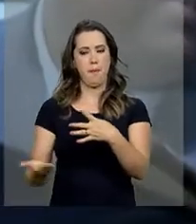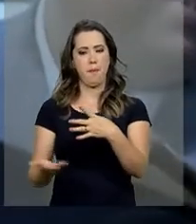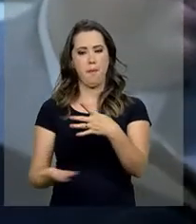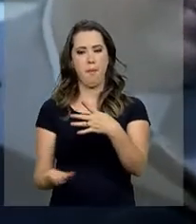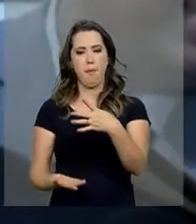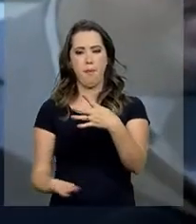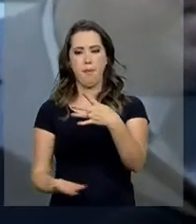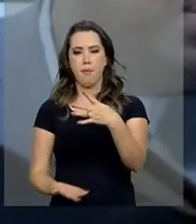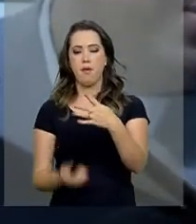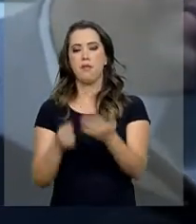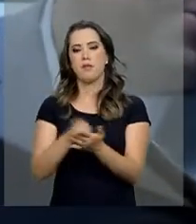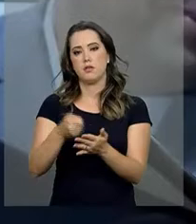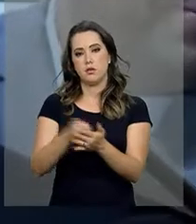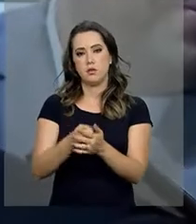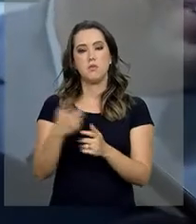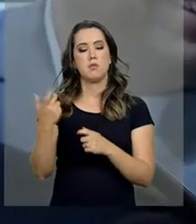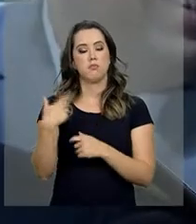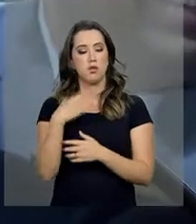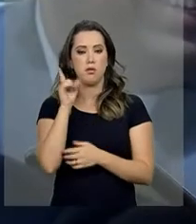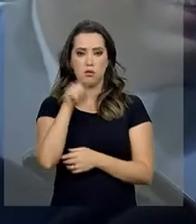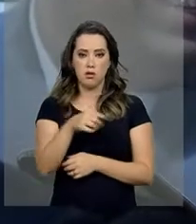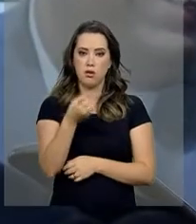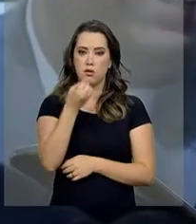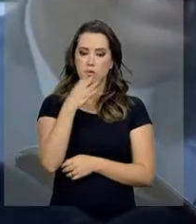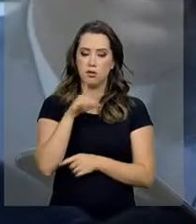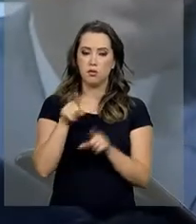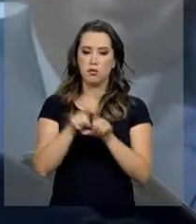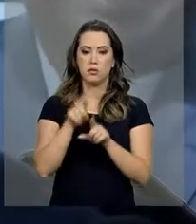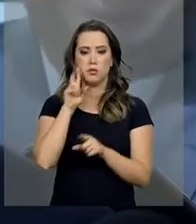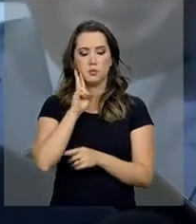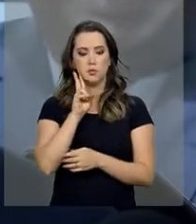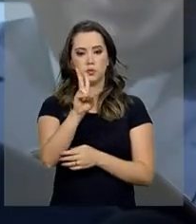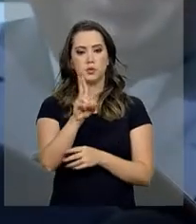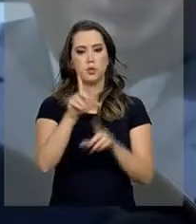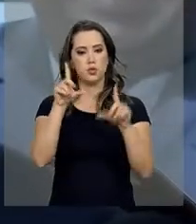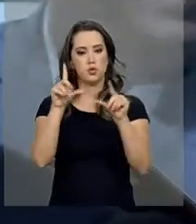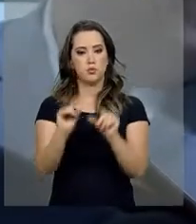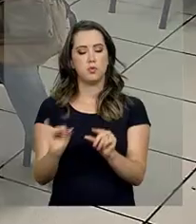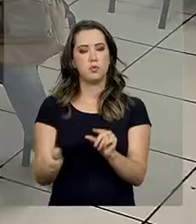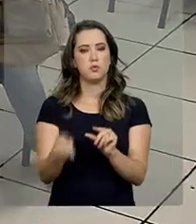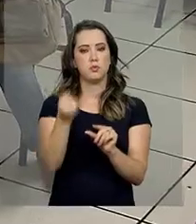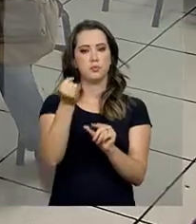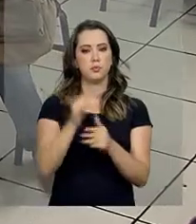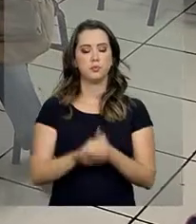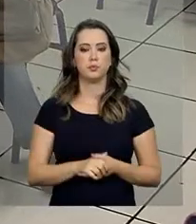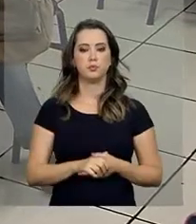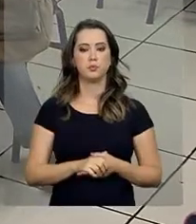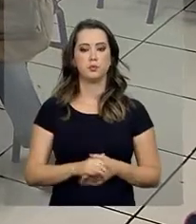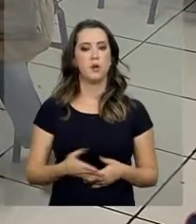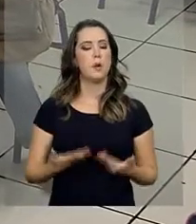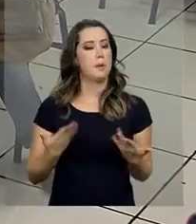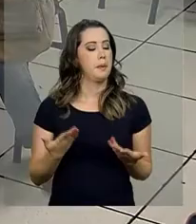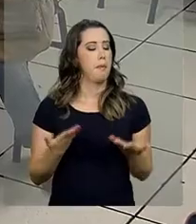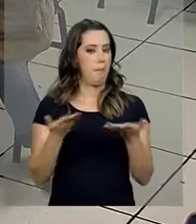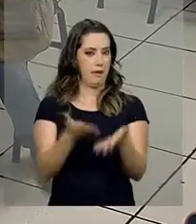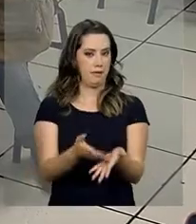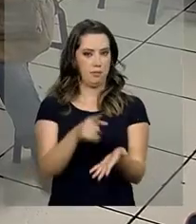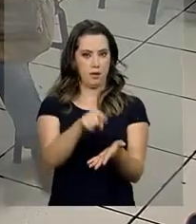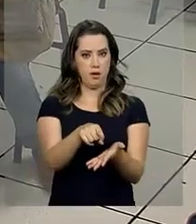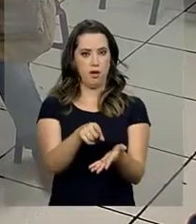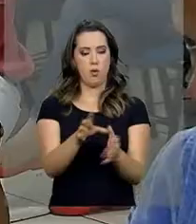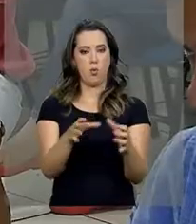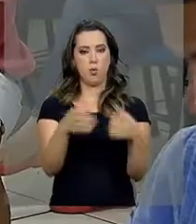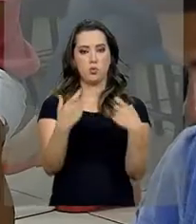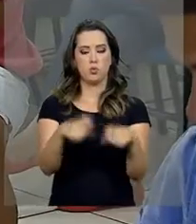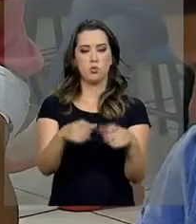desenvolvimento do trabalho seja, são bônus dentro do financiamento com uma redução da taxa de juros. Para participar, as instituições de ensino